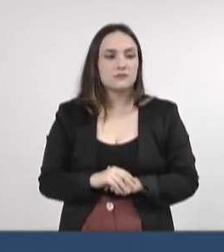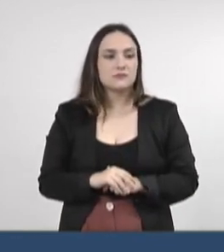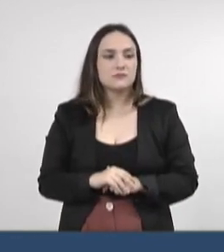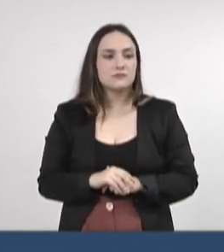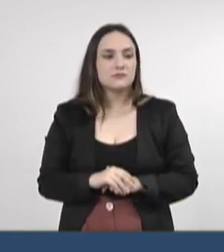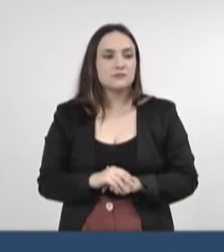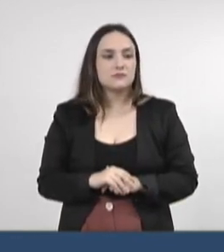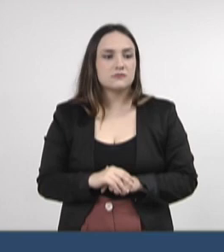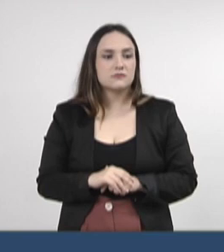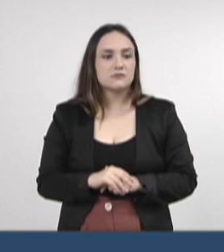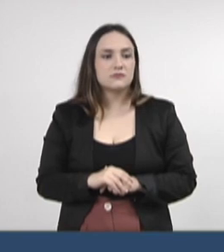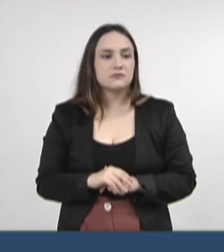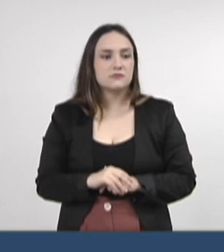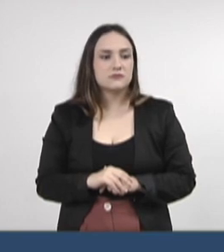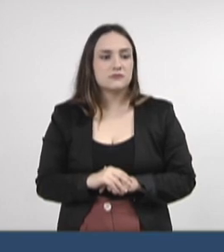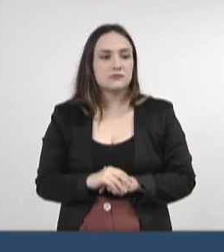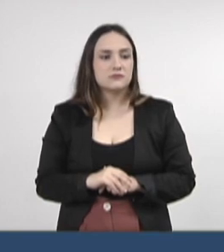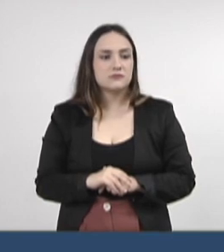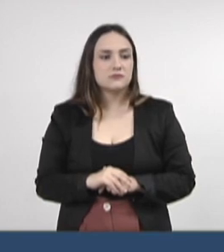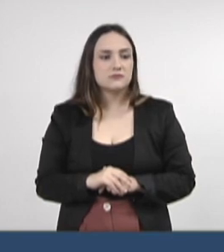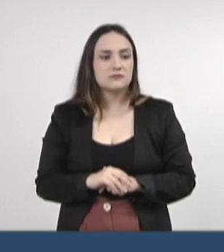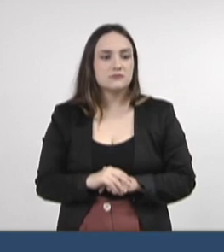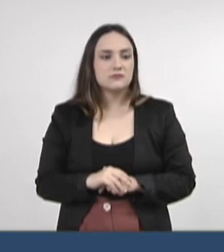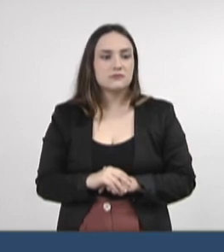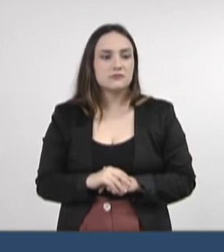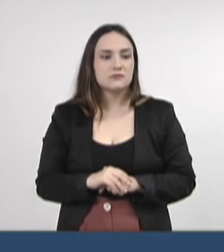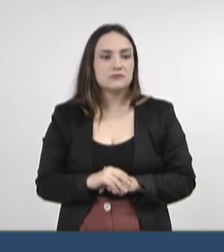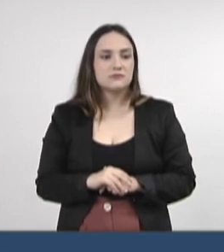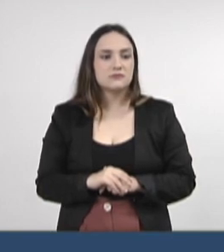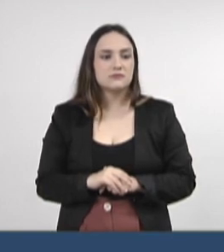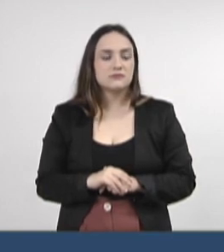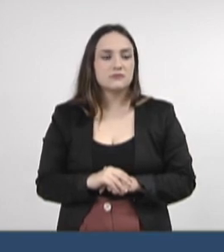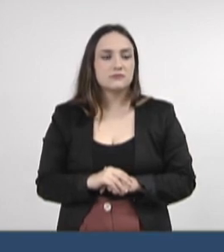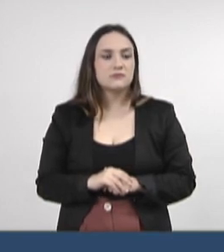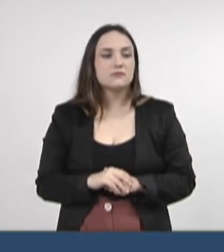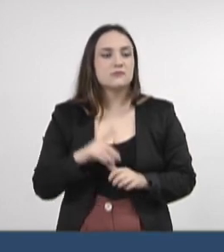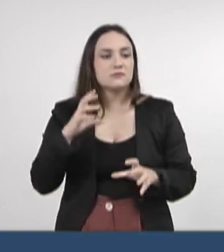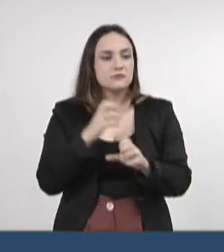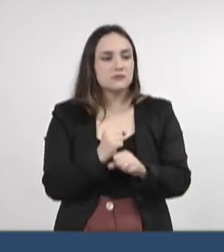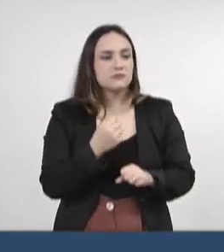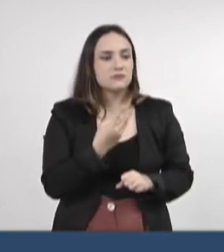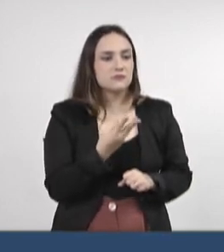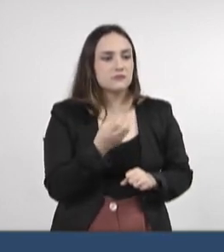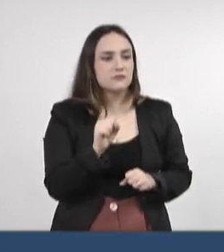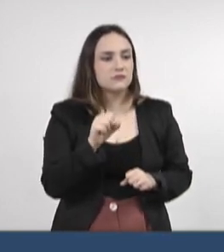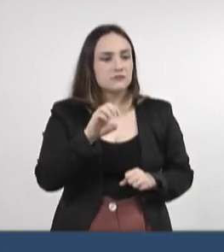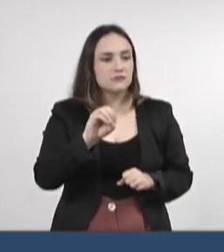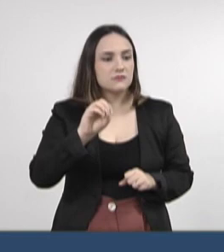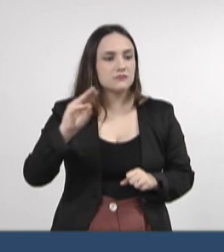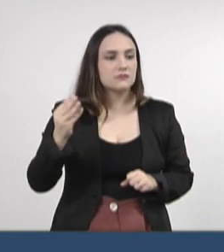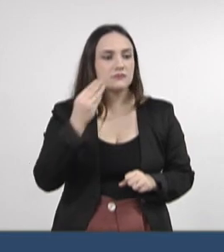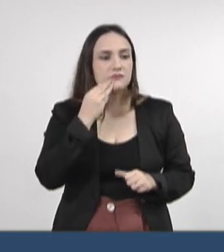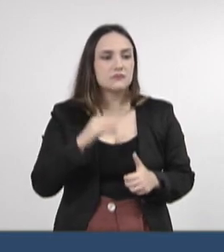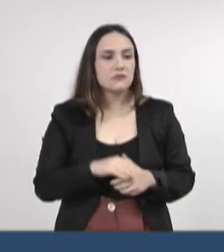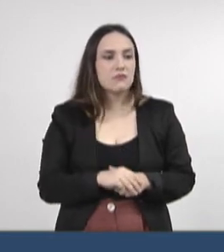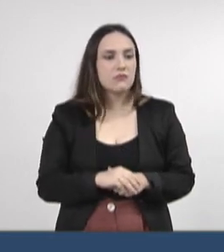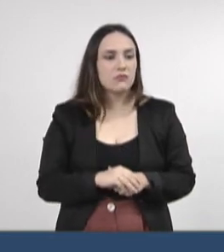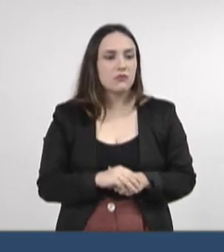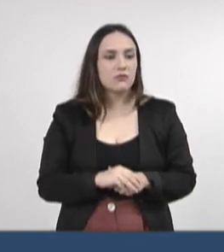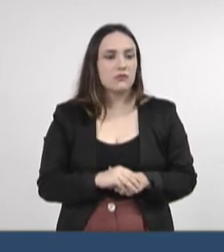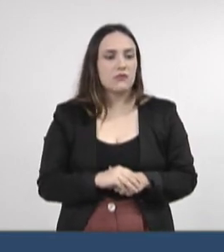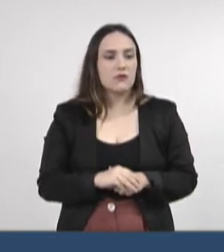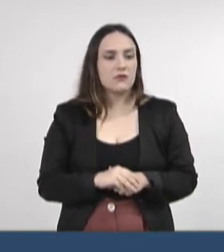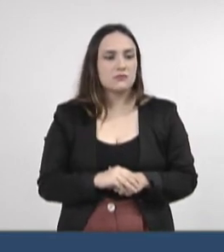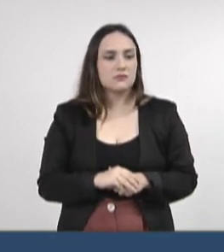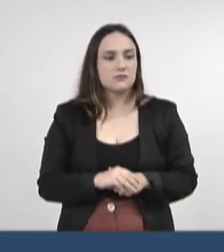a empresa recebeu mais de 380 milhões de multas e não se consegue